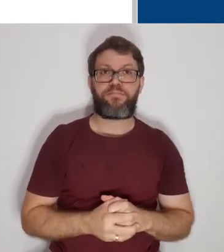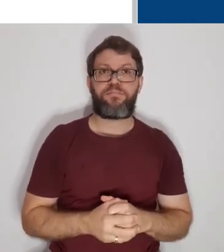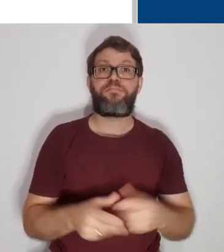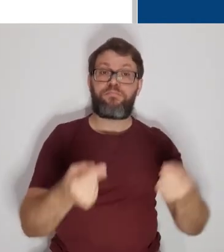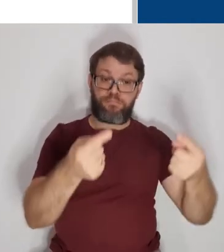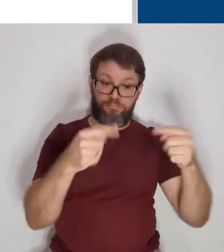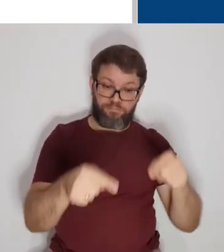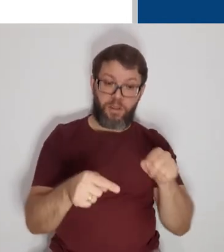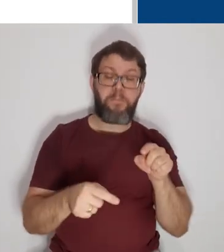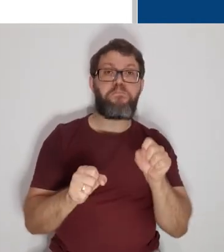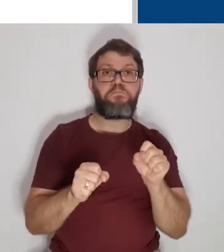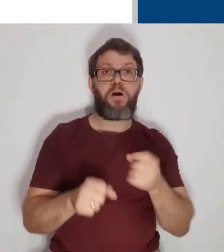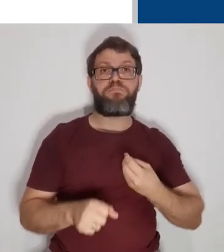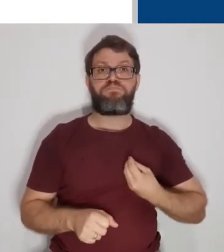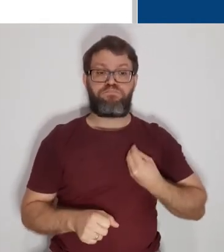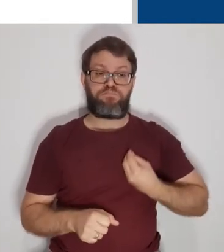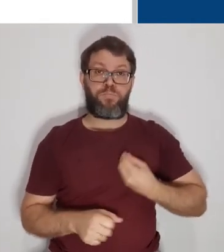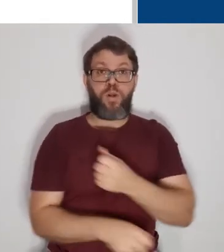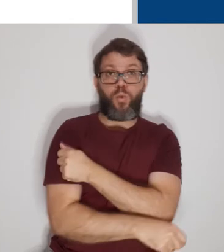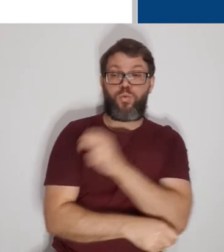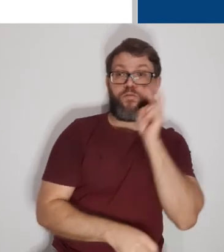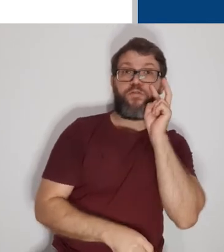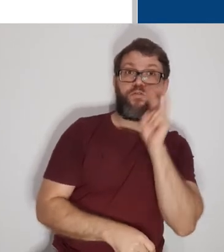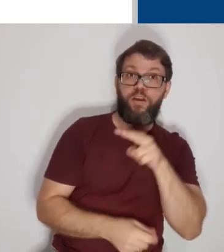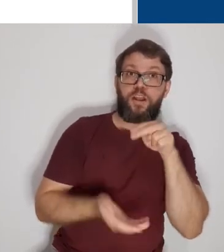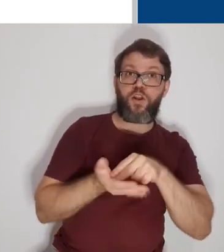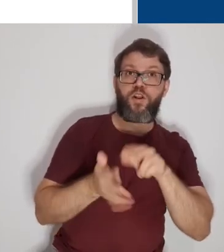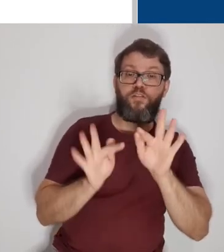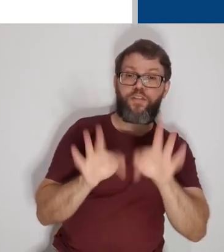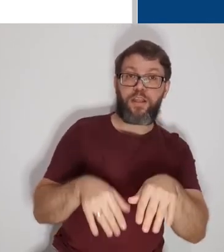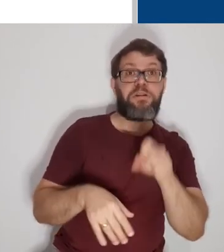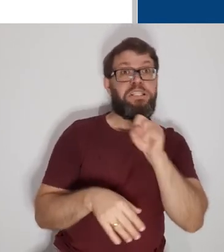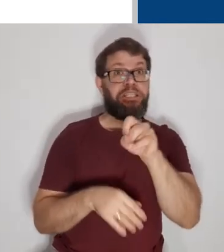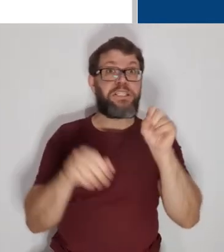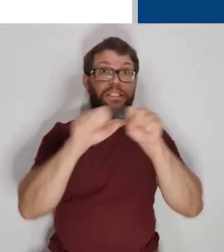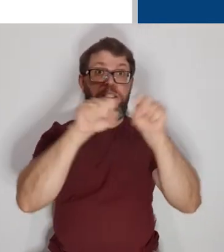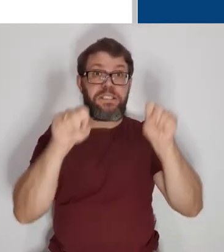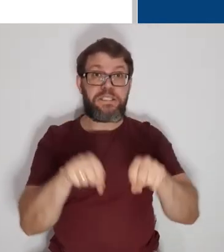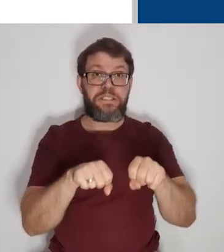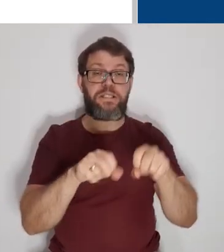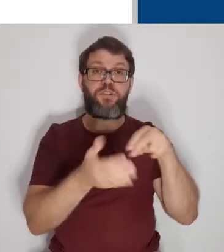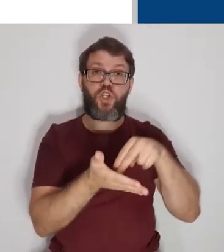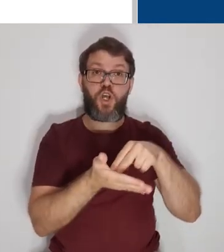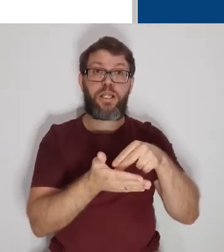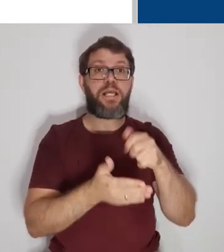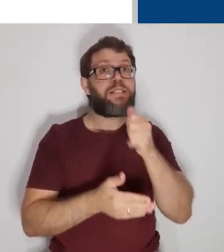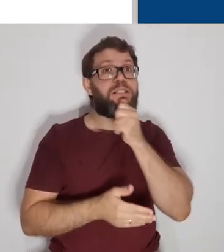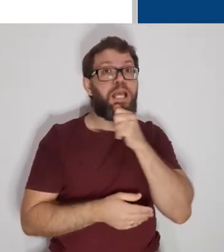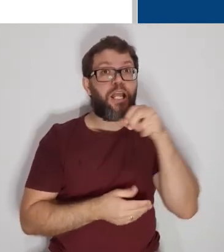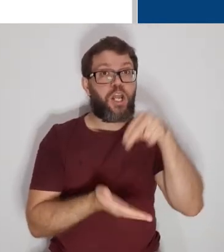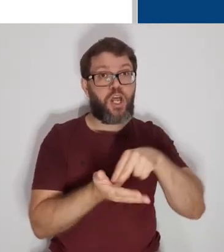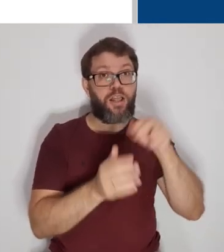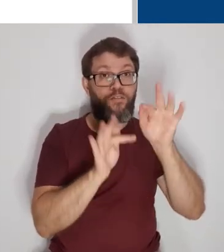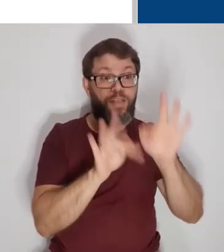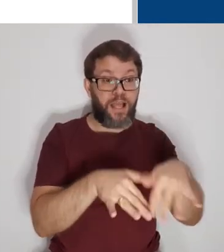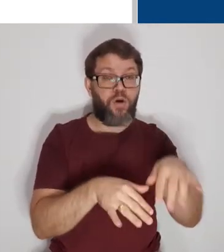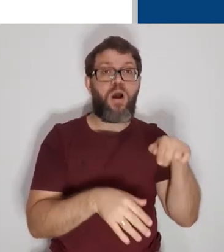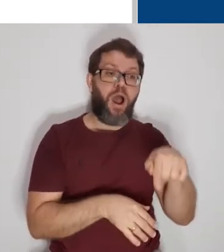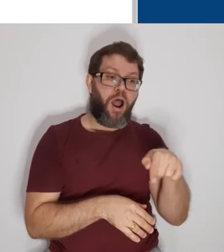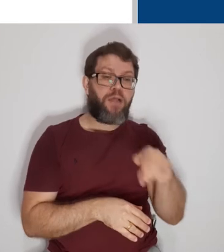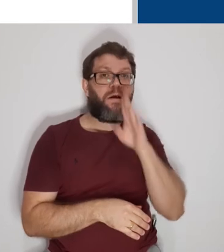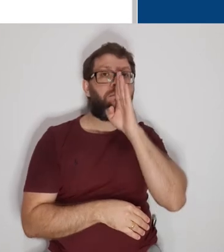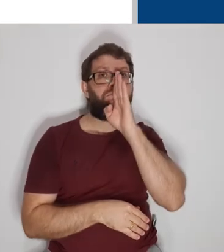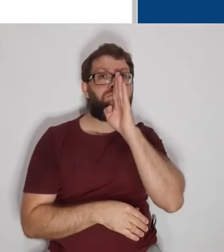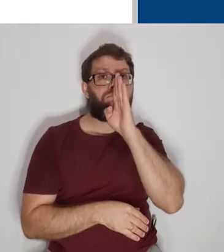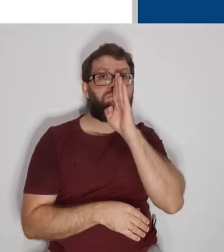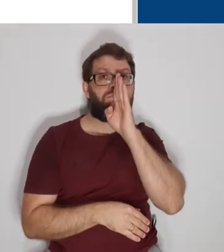não se os alunos vão poder visualizar a sua nota final. Se o nosso sistema de notas for sem nota final, essa opção não vai